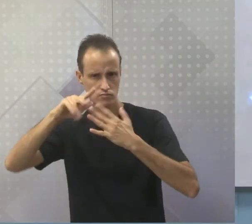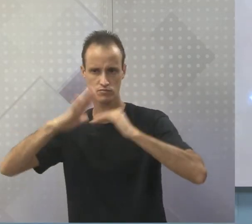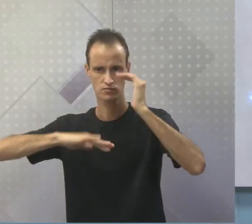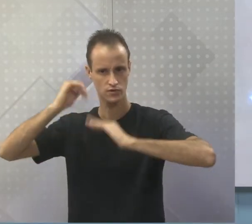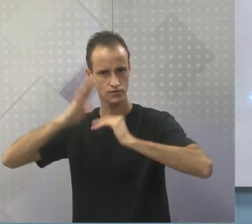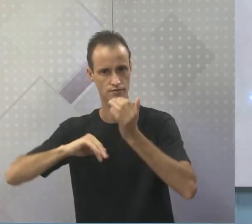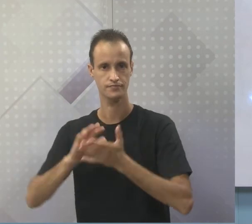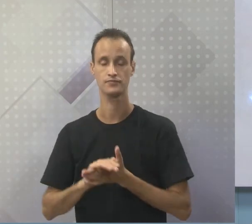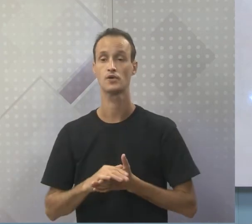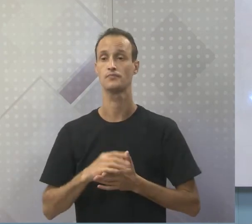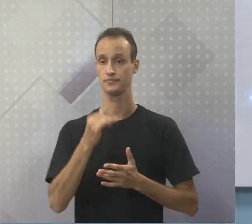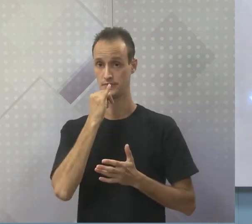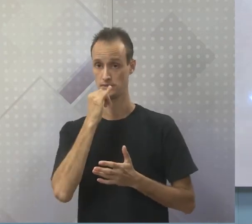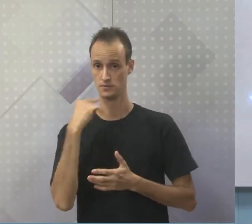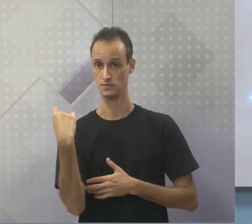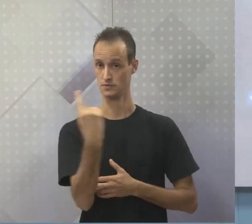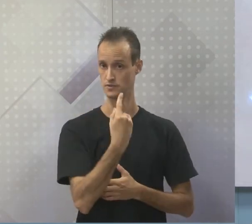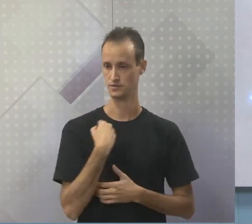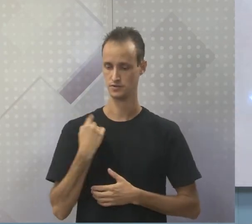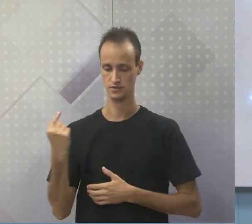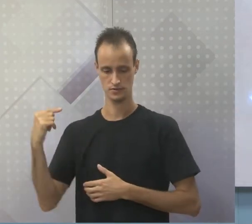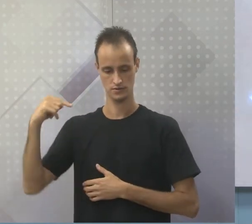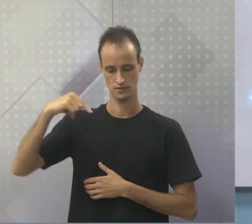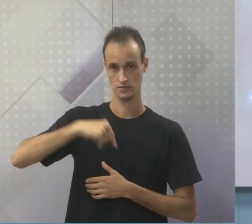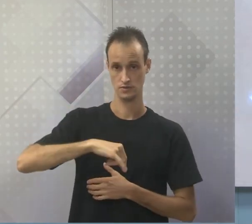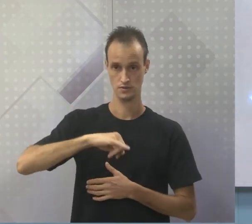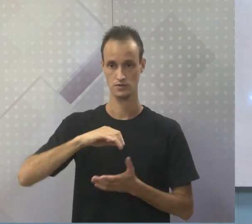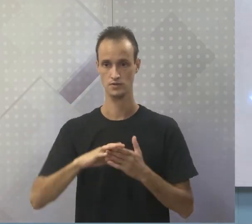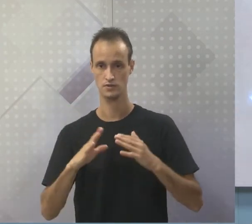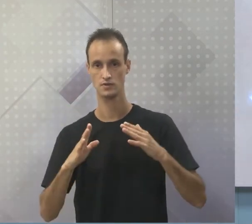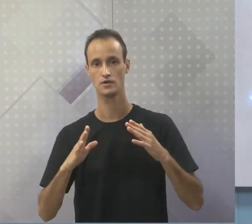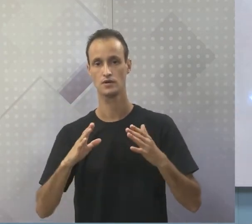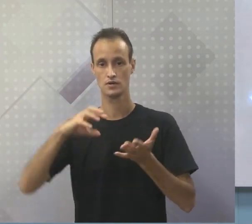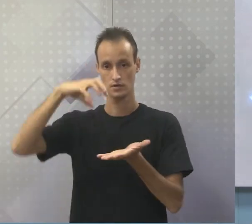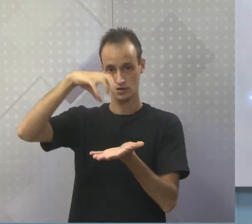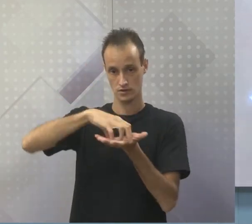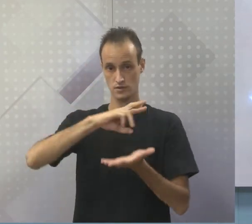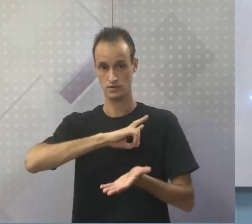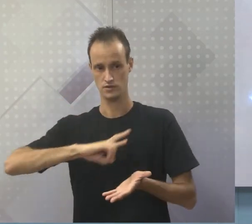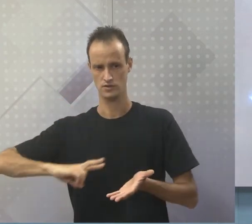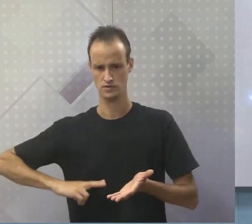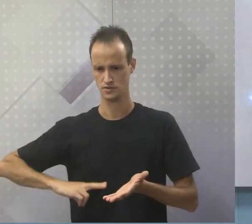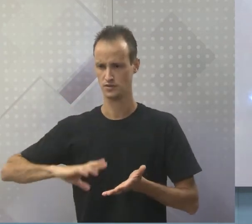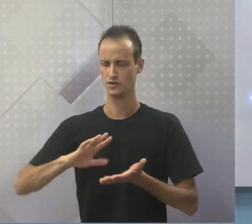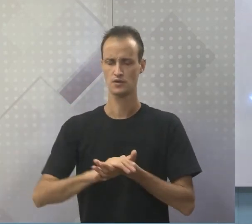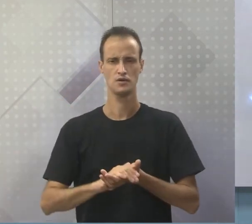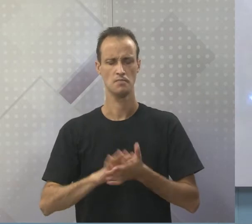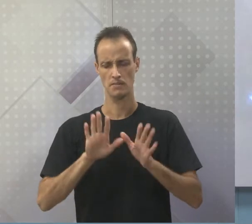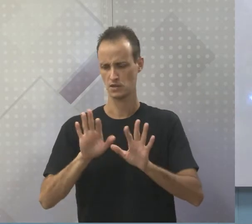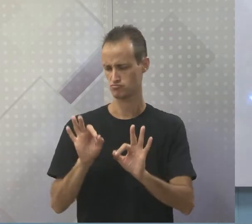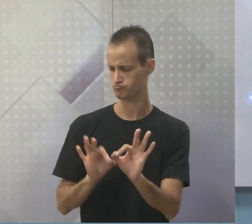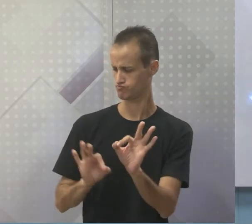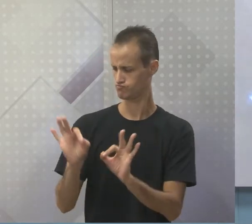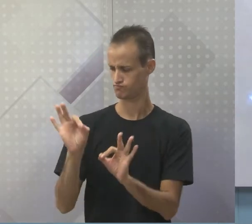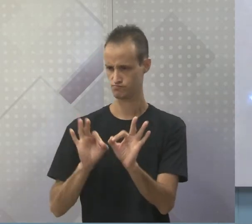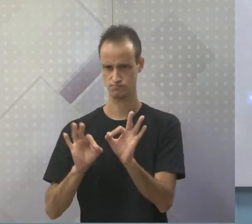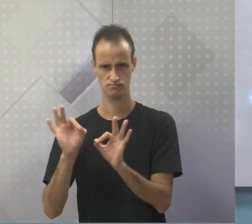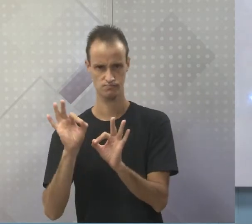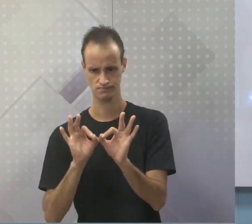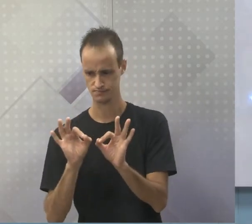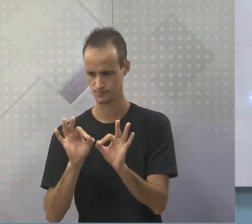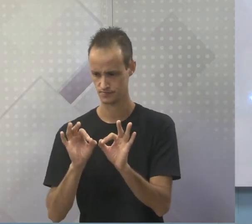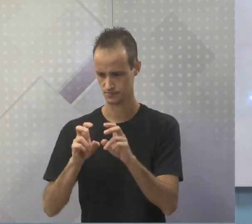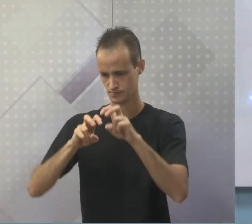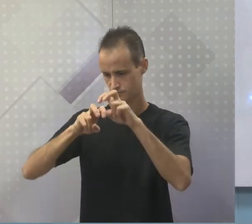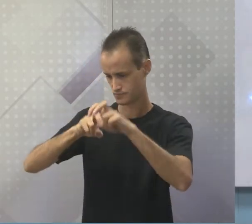A gente está aqui na TV Câmara, tem uma audiência aqui de uma pessoa, Paraíba, só que essa ideia de se preparar para o mercado do